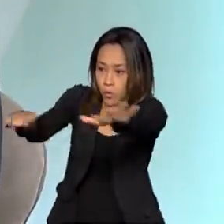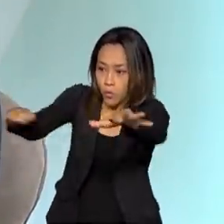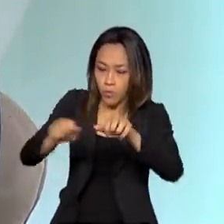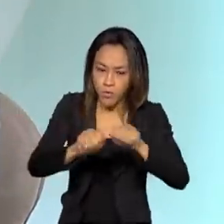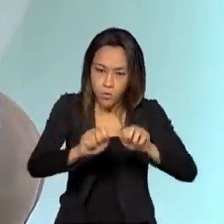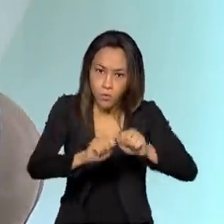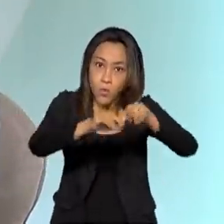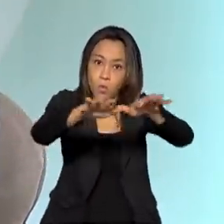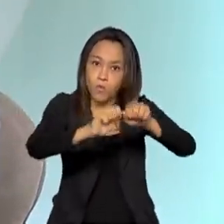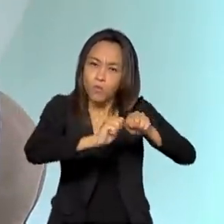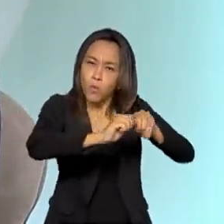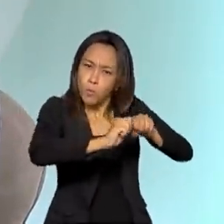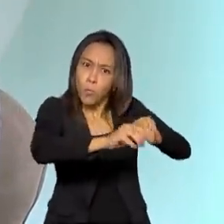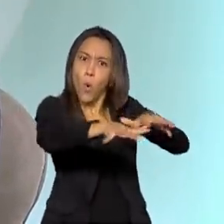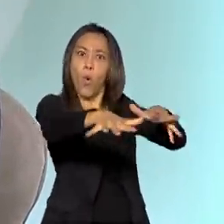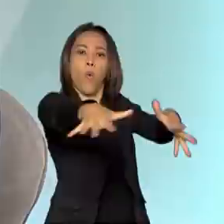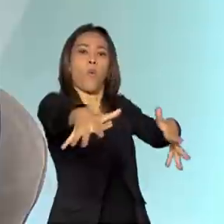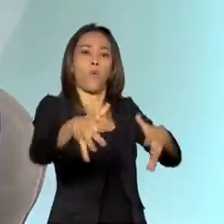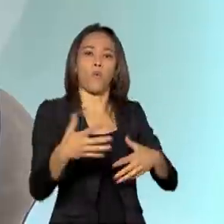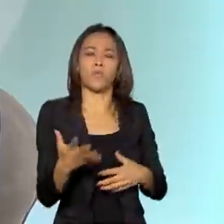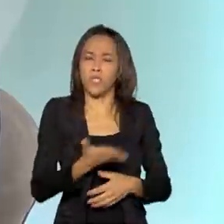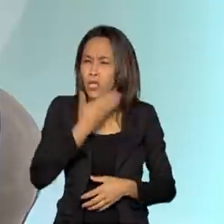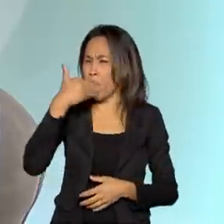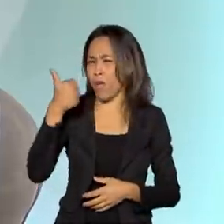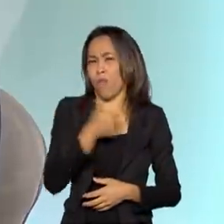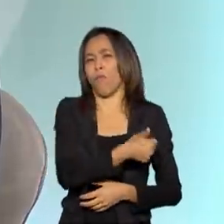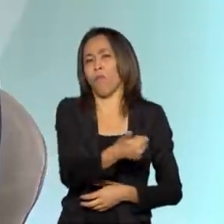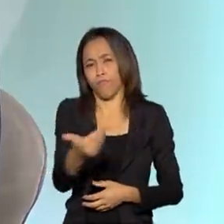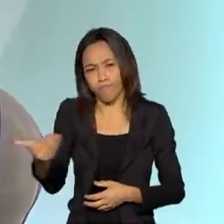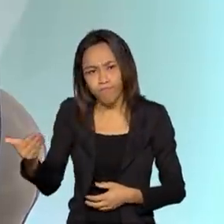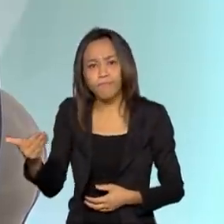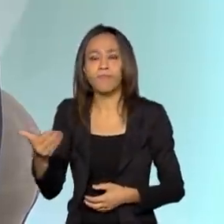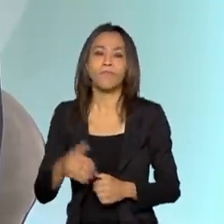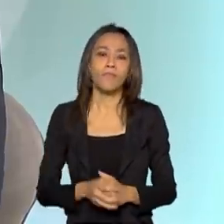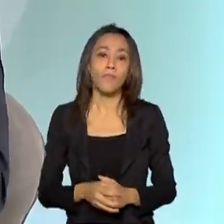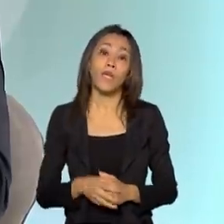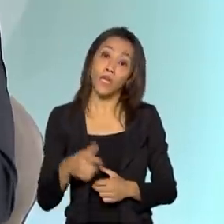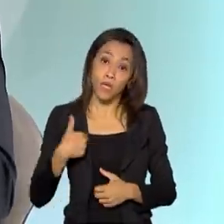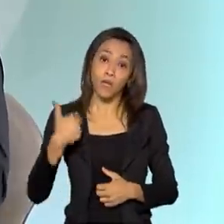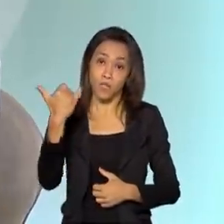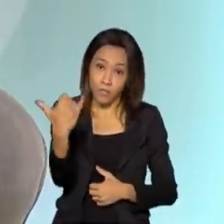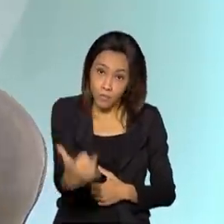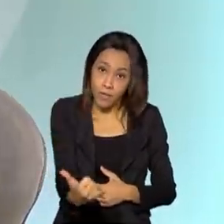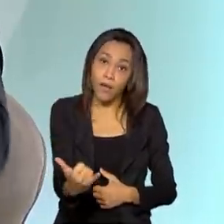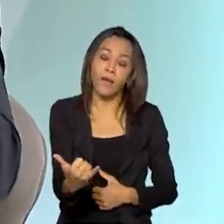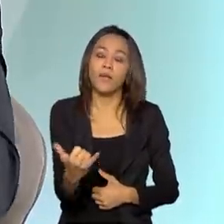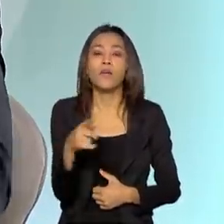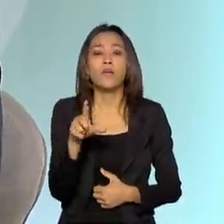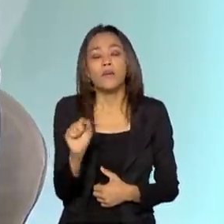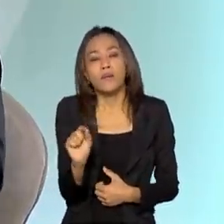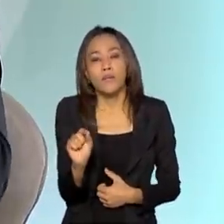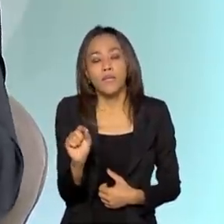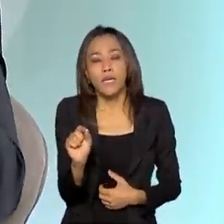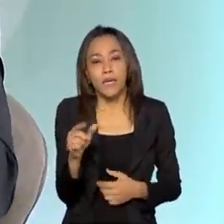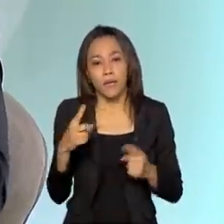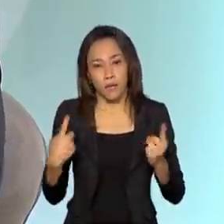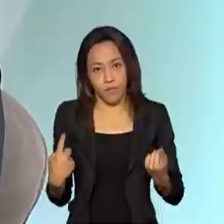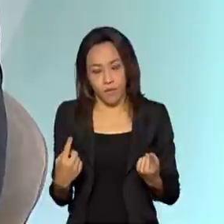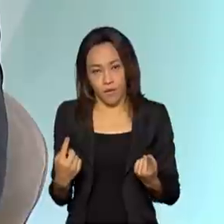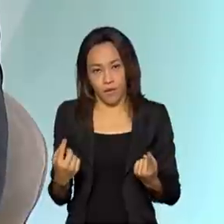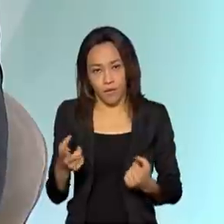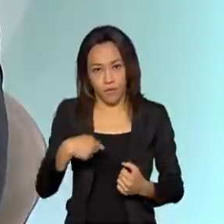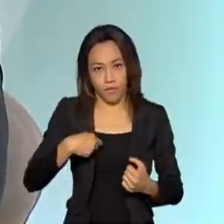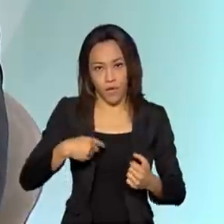que essa cobertura seja ainda melhor do que aquilo tem. Muito embora, é preciso dizer, se considerado, digamos assim, o parque de